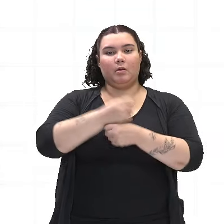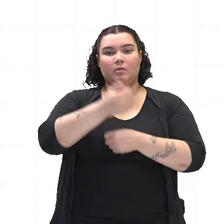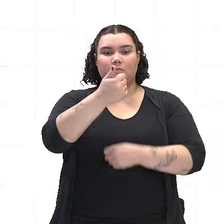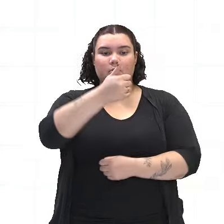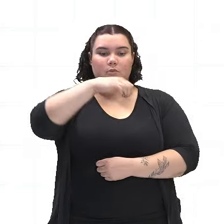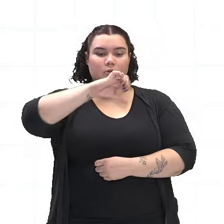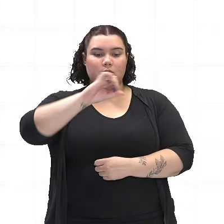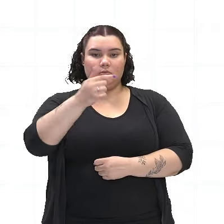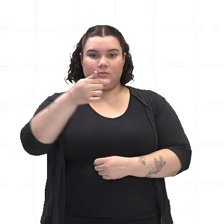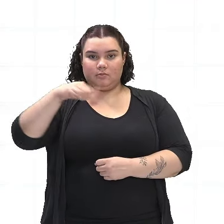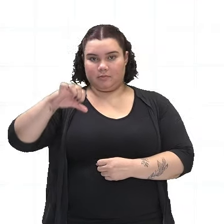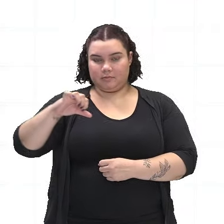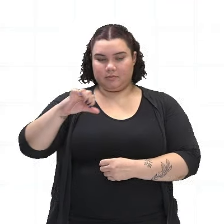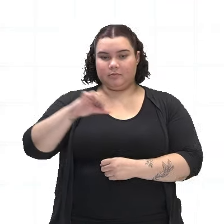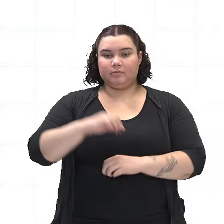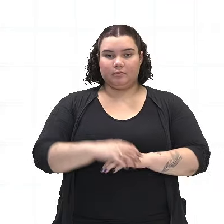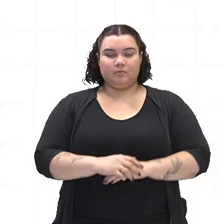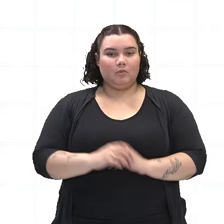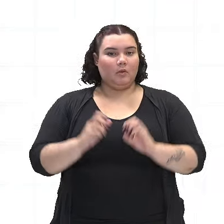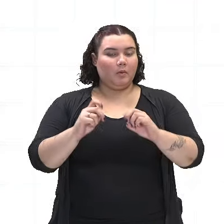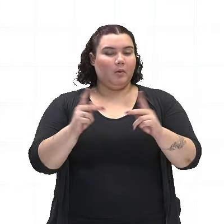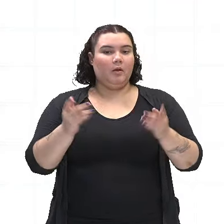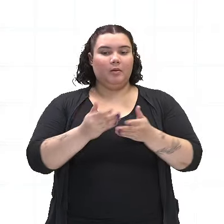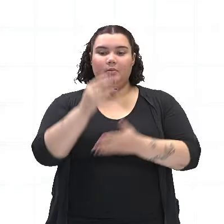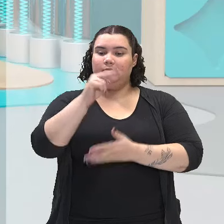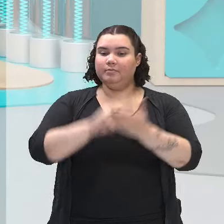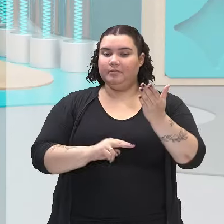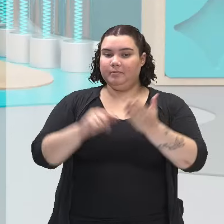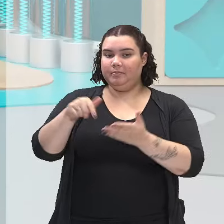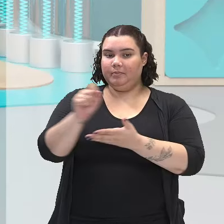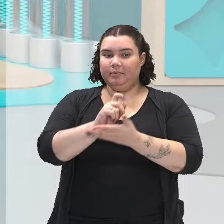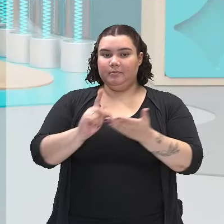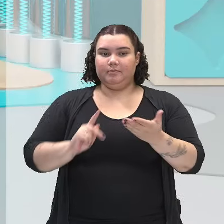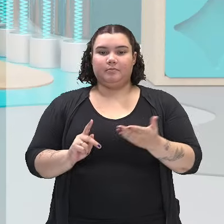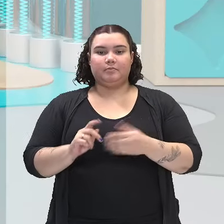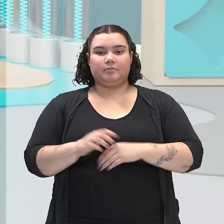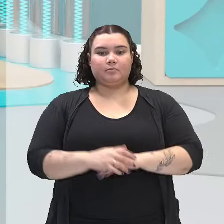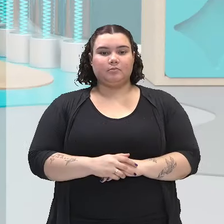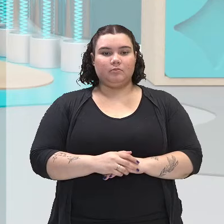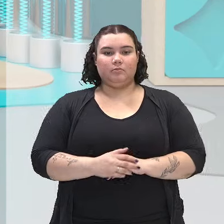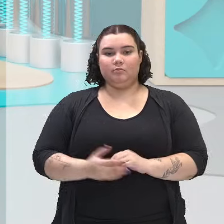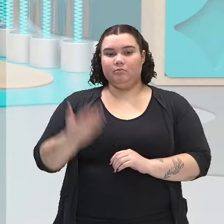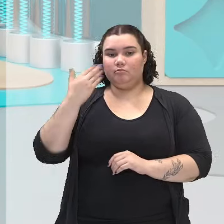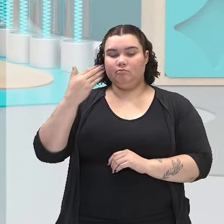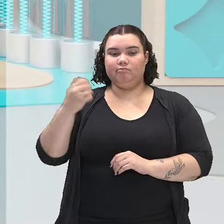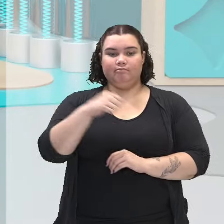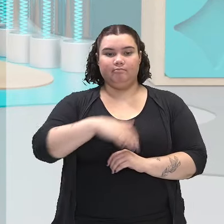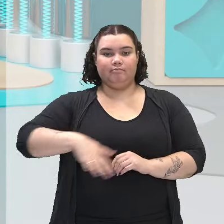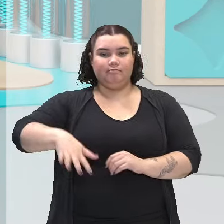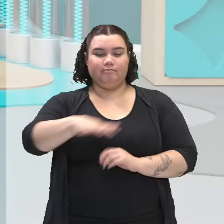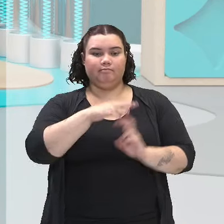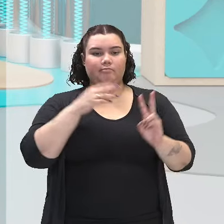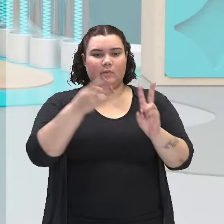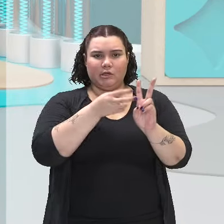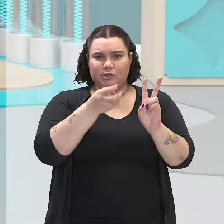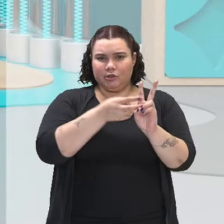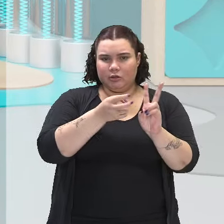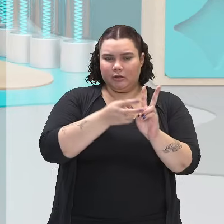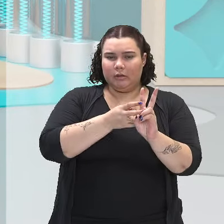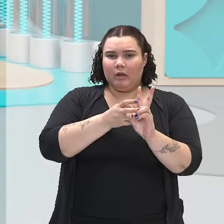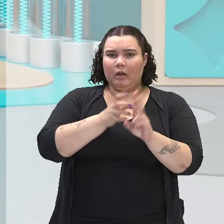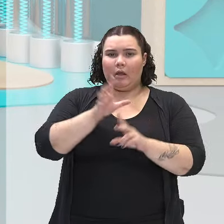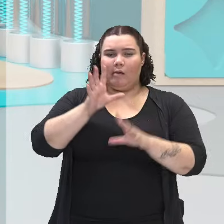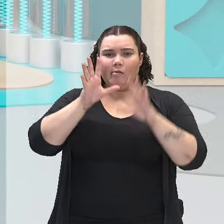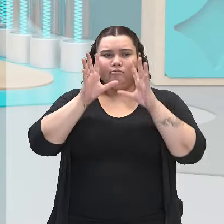Vamos então, turma, à leitura do poema. No território indígena, o silêncio é